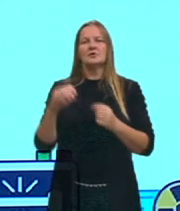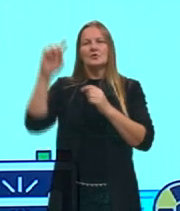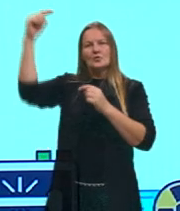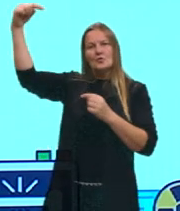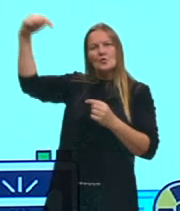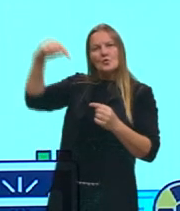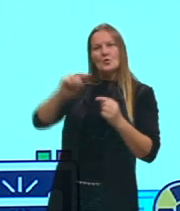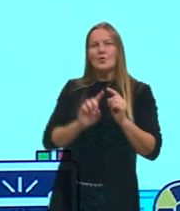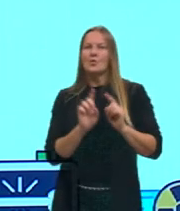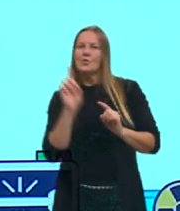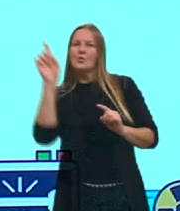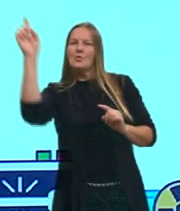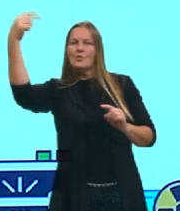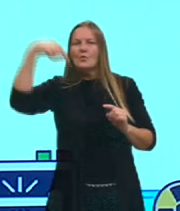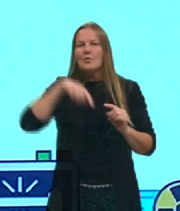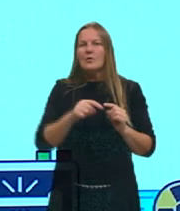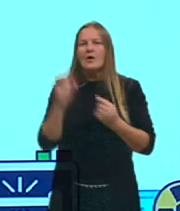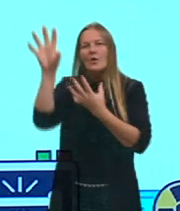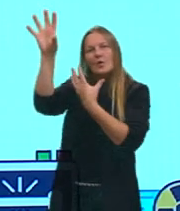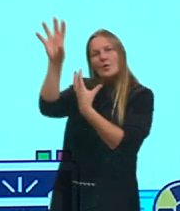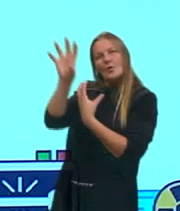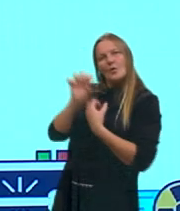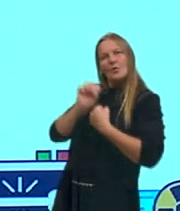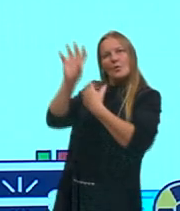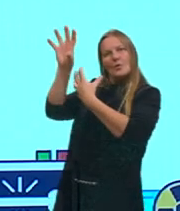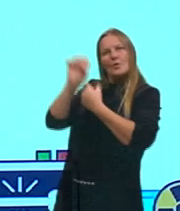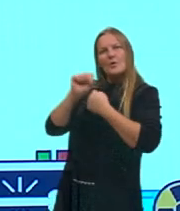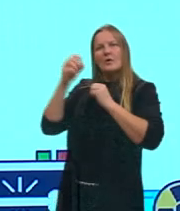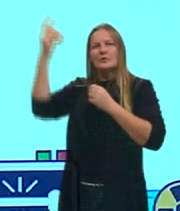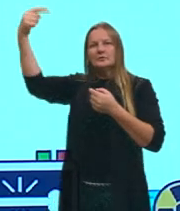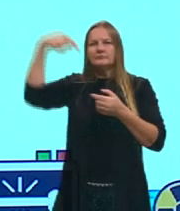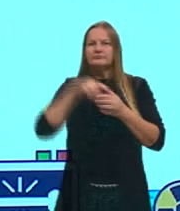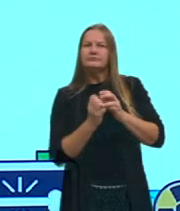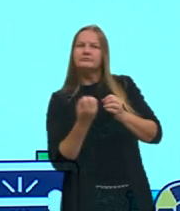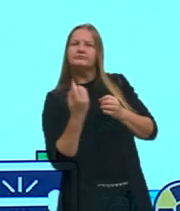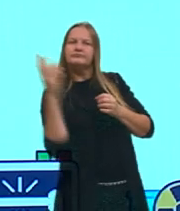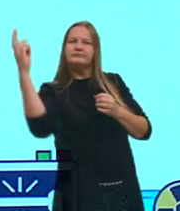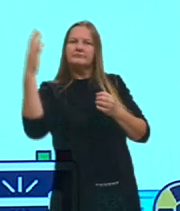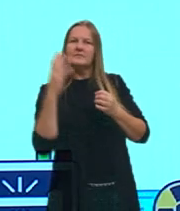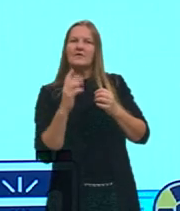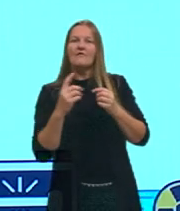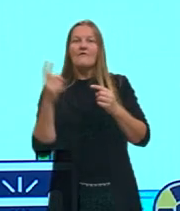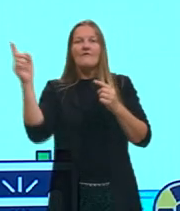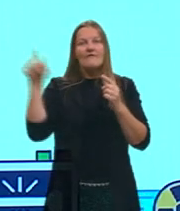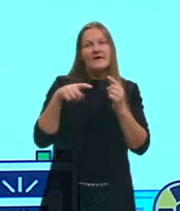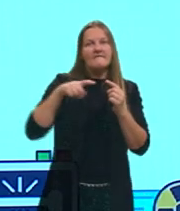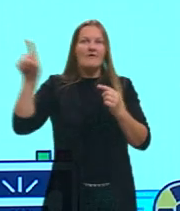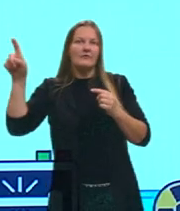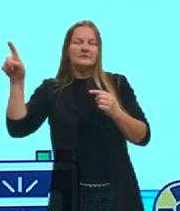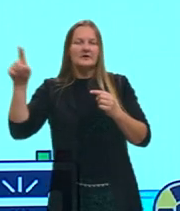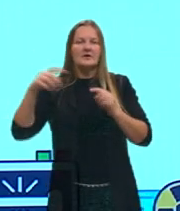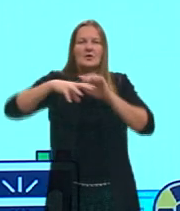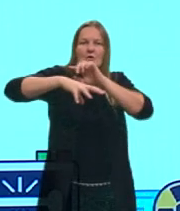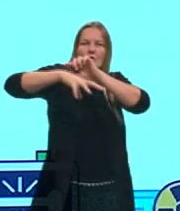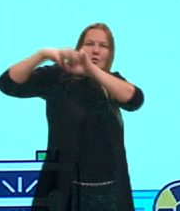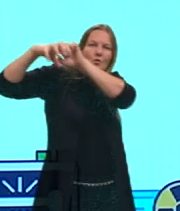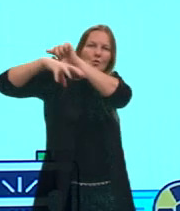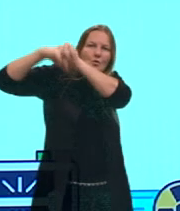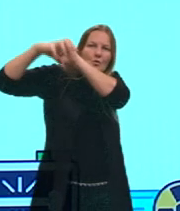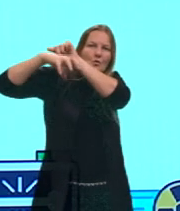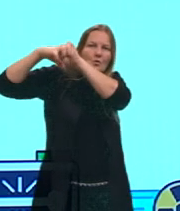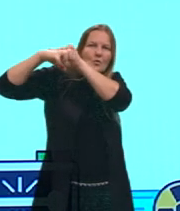refletida, alguma coisa é absorvida, outras são refletidas, e aí, então, os receptores, então, desses